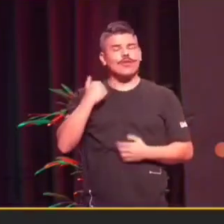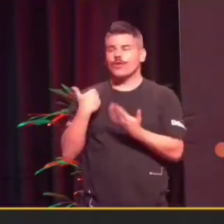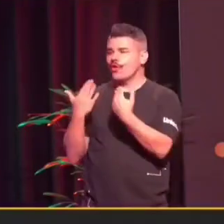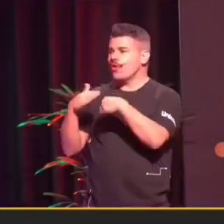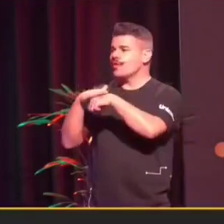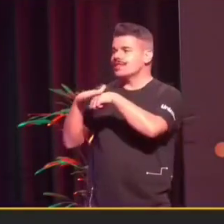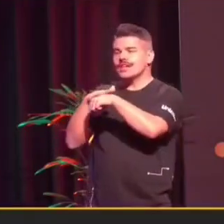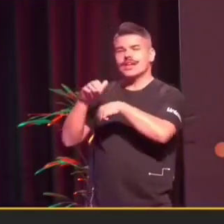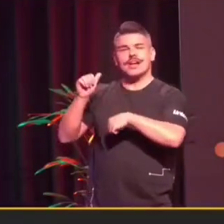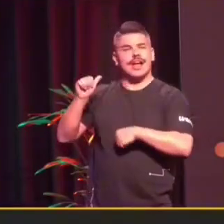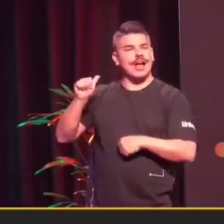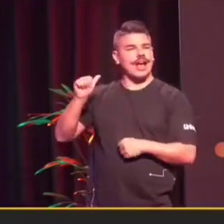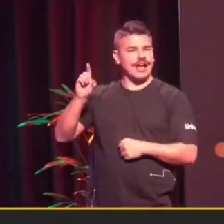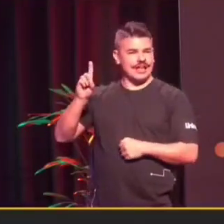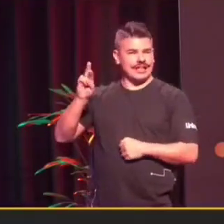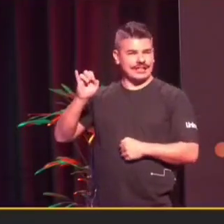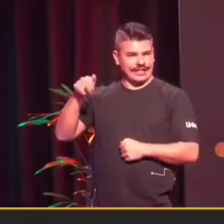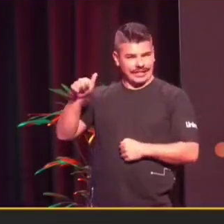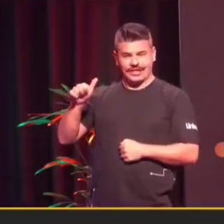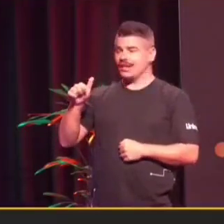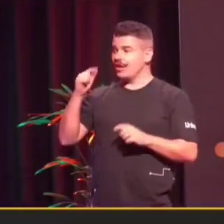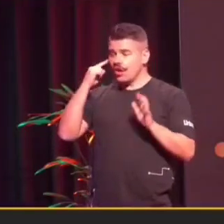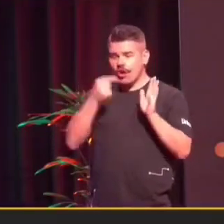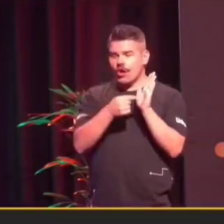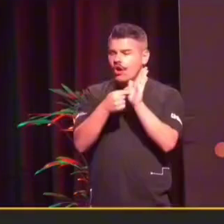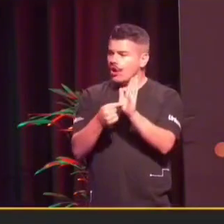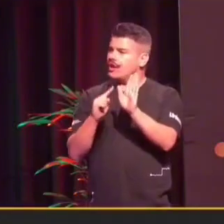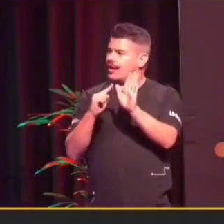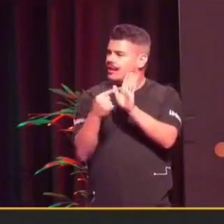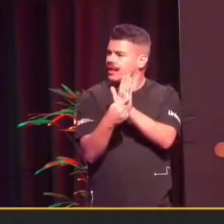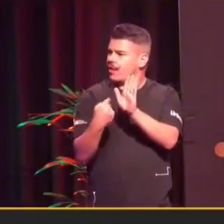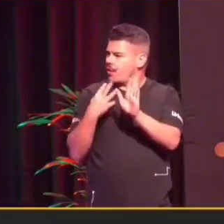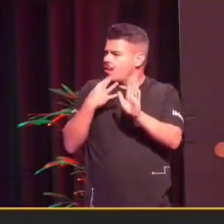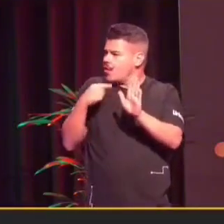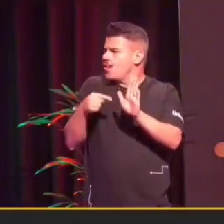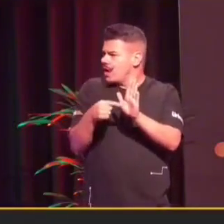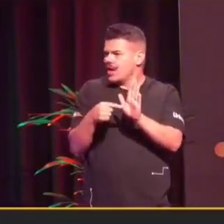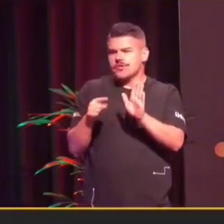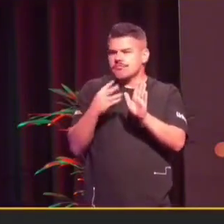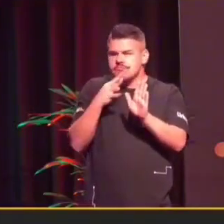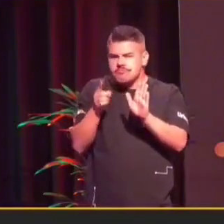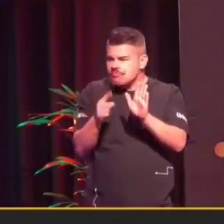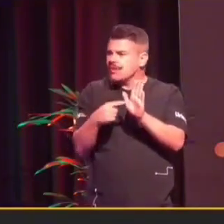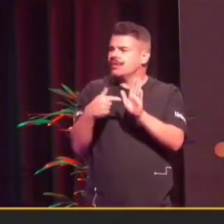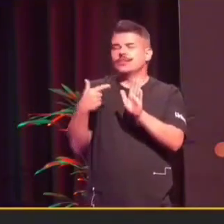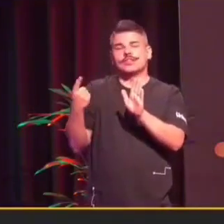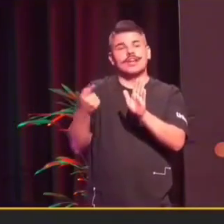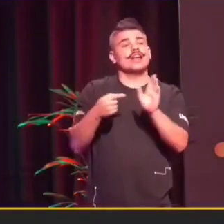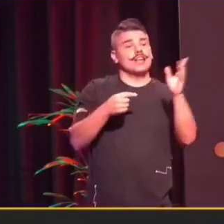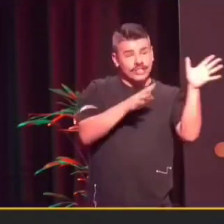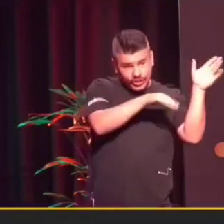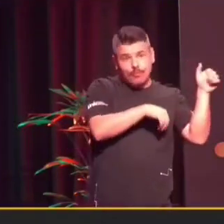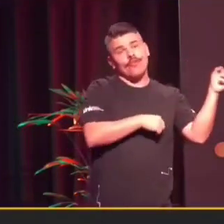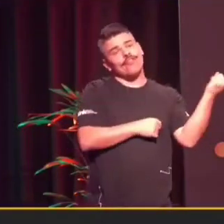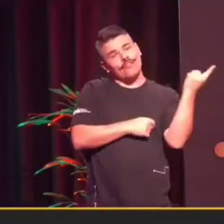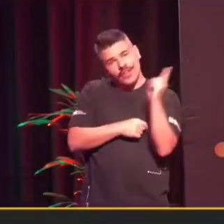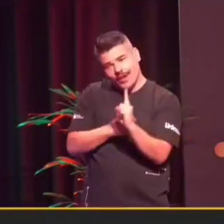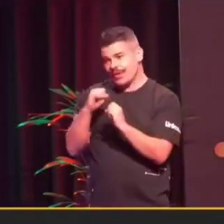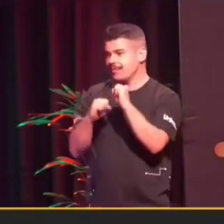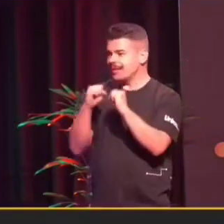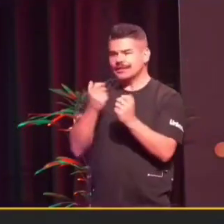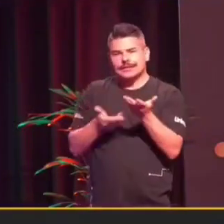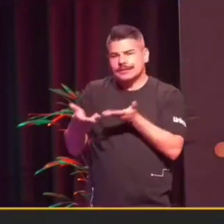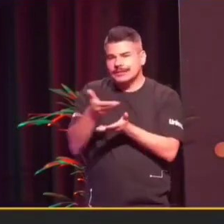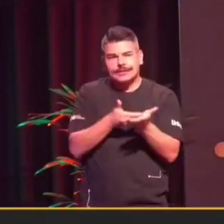Adriana, com o Duclos, a gente apresentou a Rentalc. Depois disso, vocês foram lá, apresentaram a solução e a gente viu